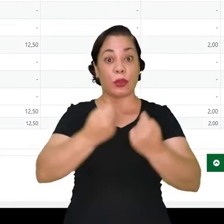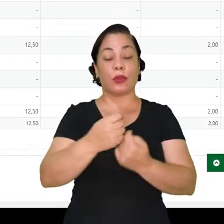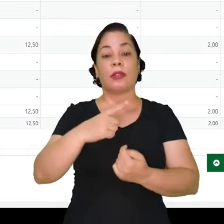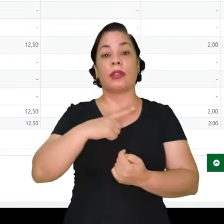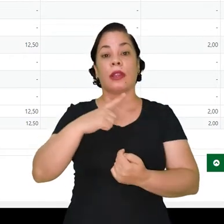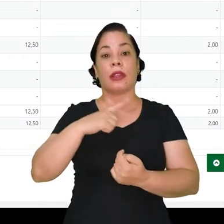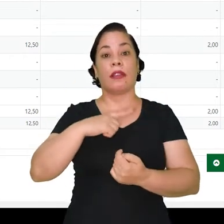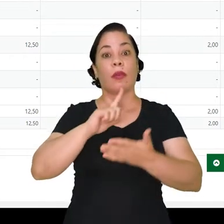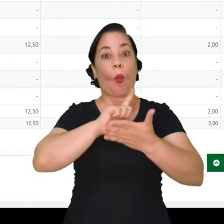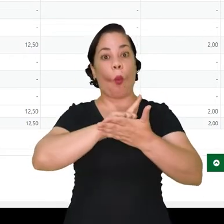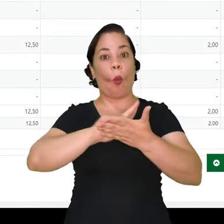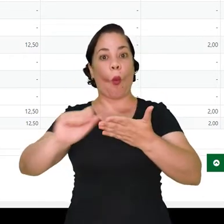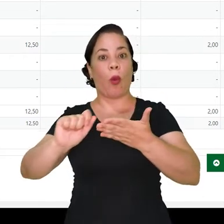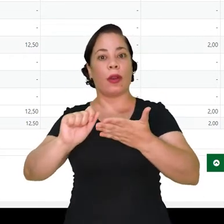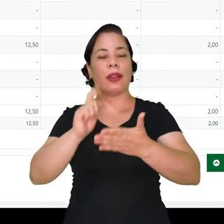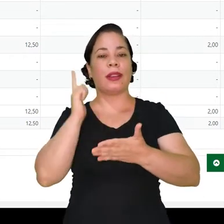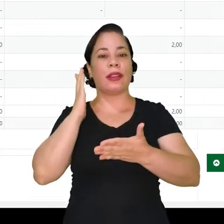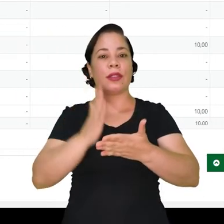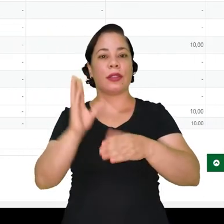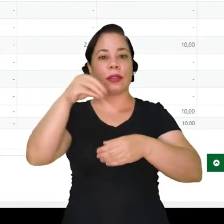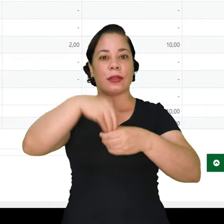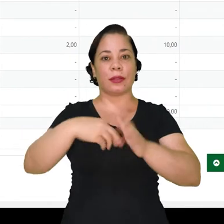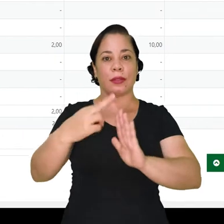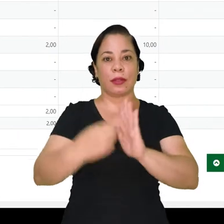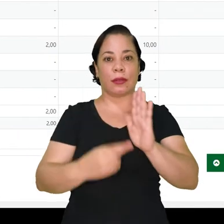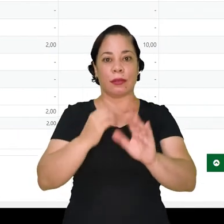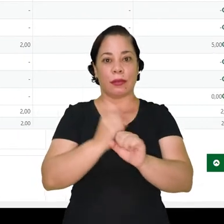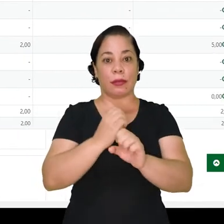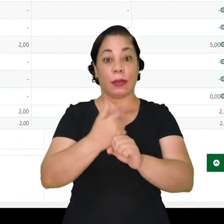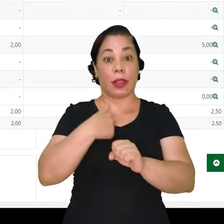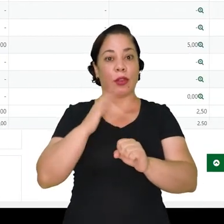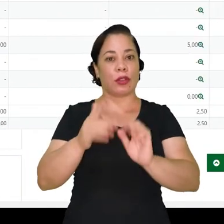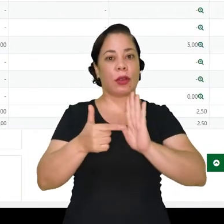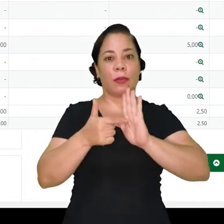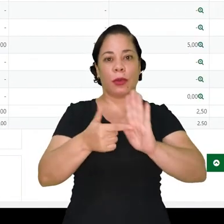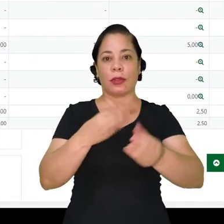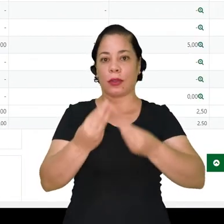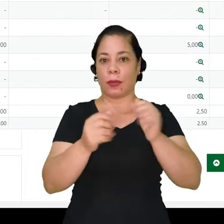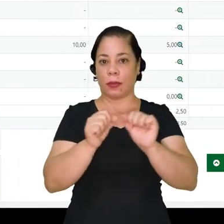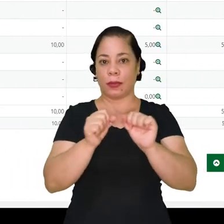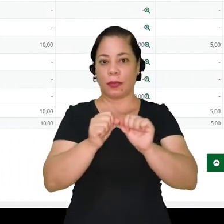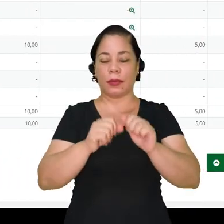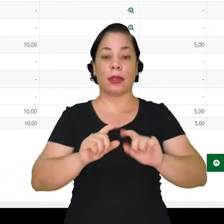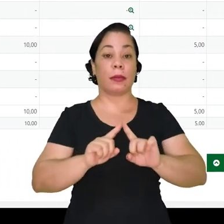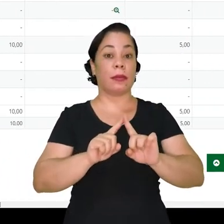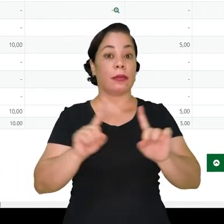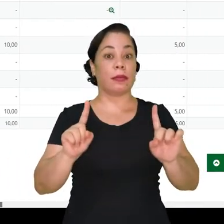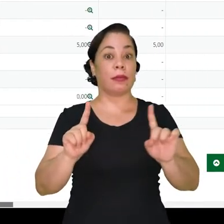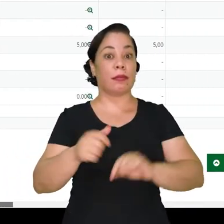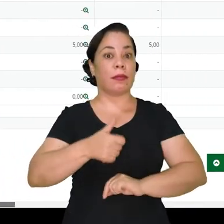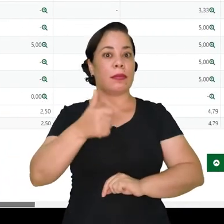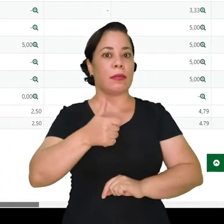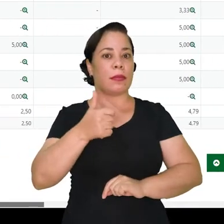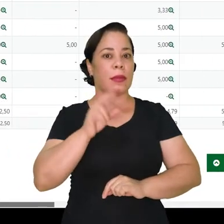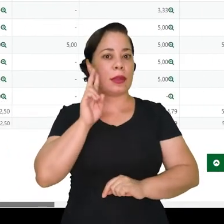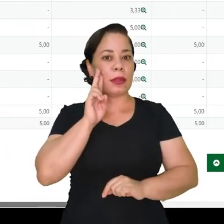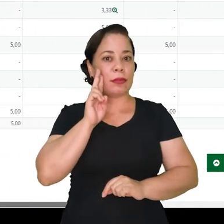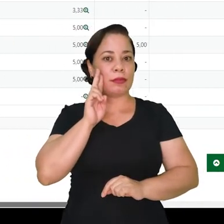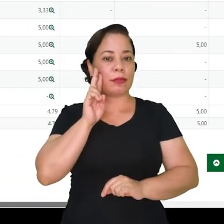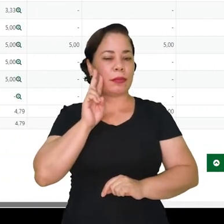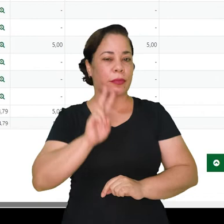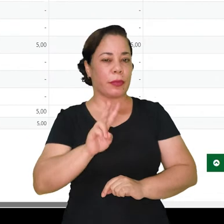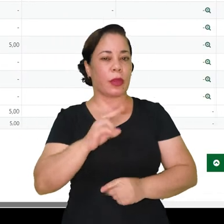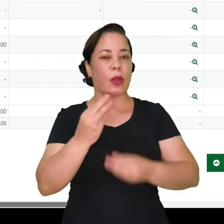estiverem com a nota em branco, diretamente aqui no relatório de notas. Eu já vou mostrar como fazer isso. Mas, primeiro, vamos aqui